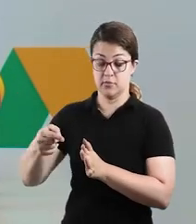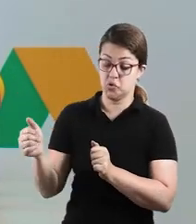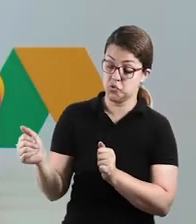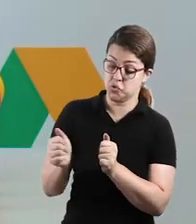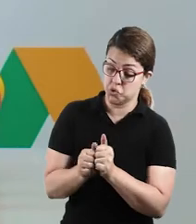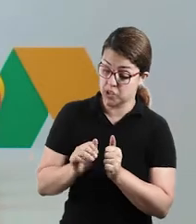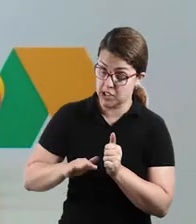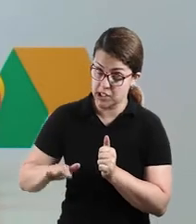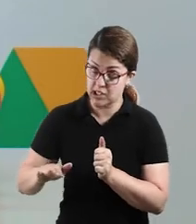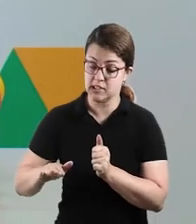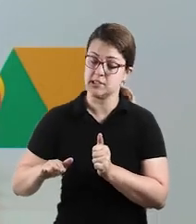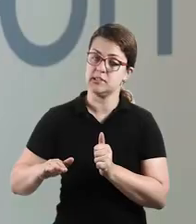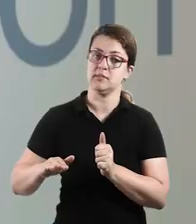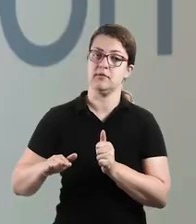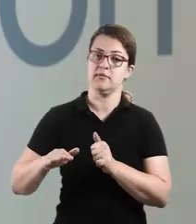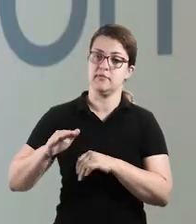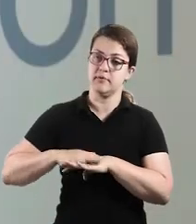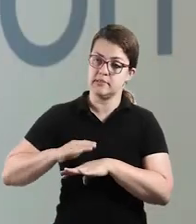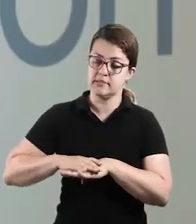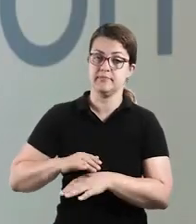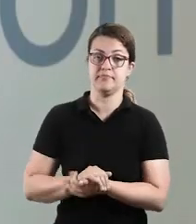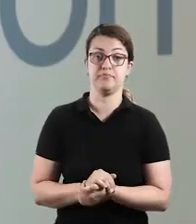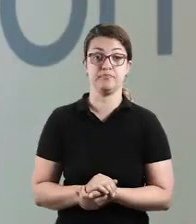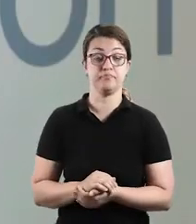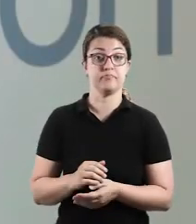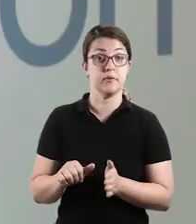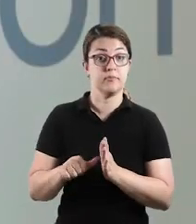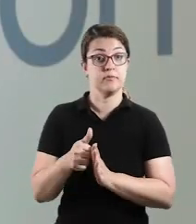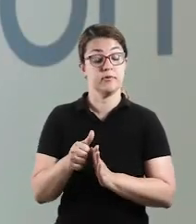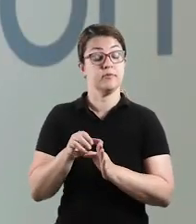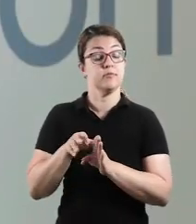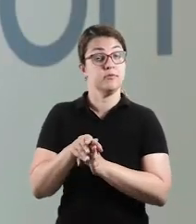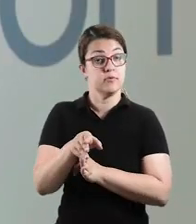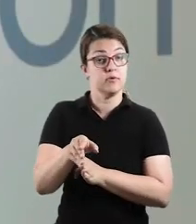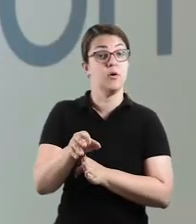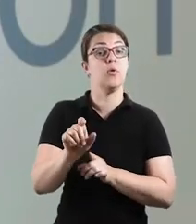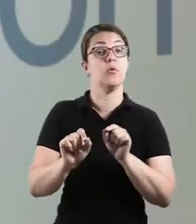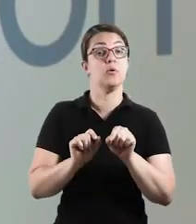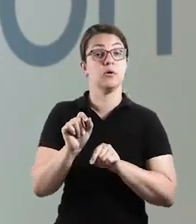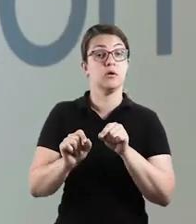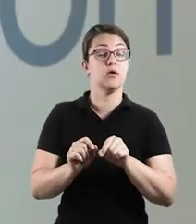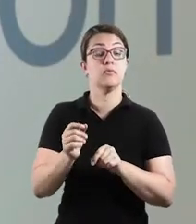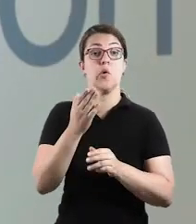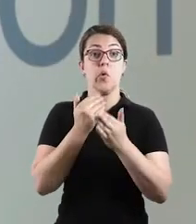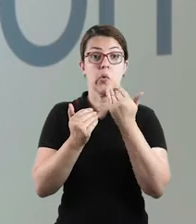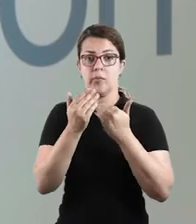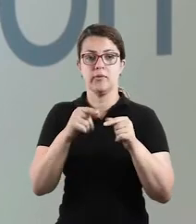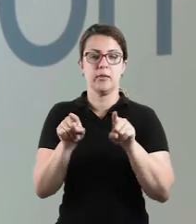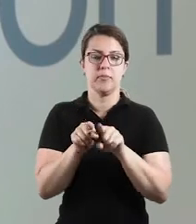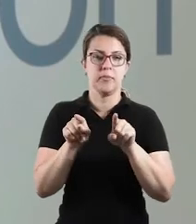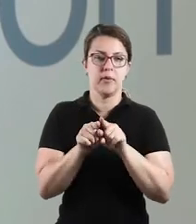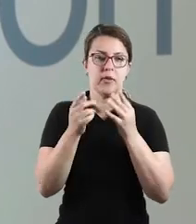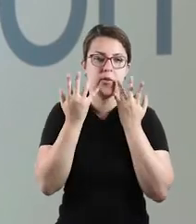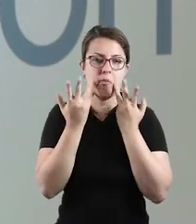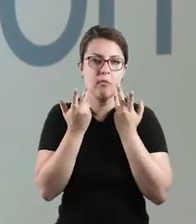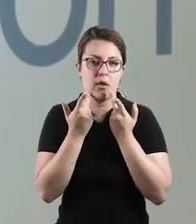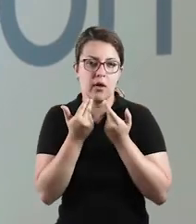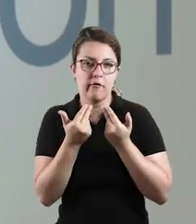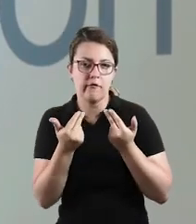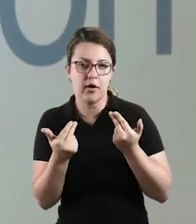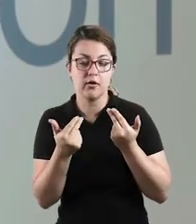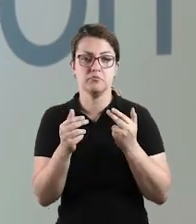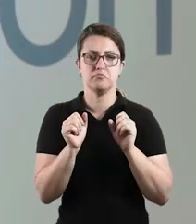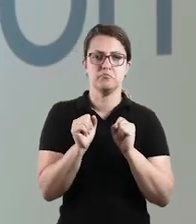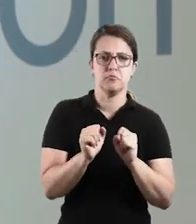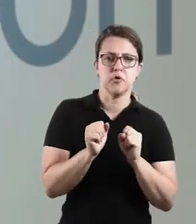Vamos lá para a primeira sugestão? A primeira sugestão que eu vou passar para vocês hoje é sobre alimentação e sobre animais. Você